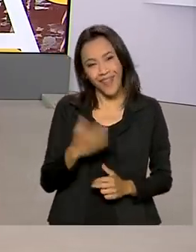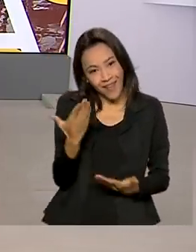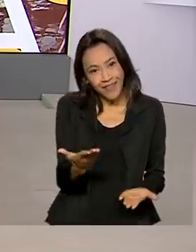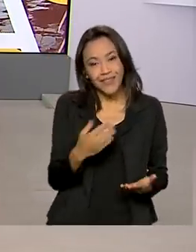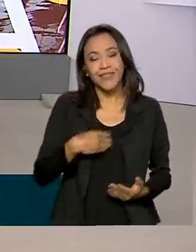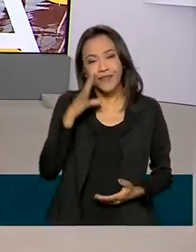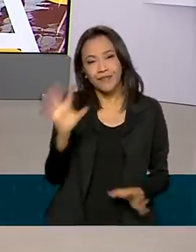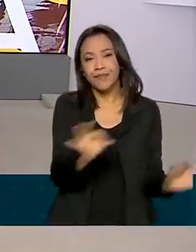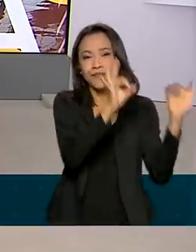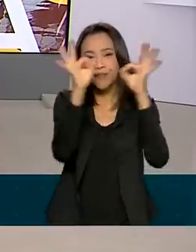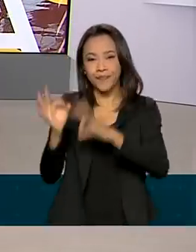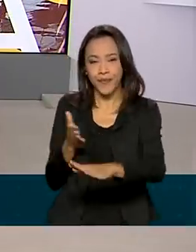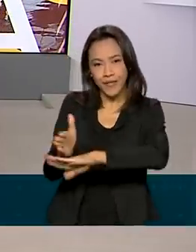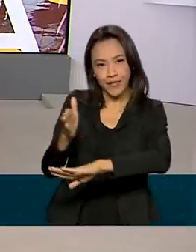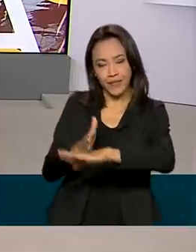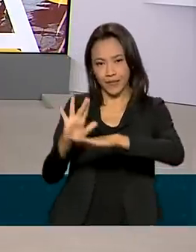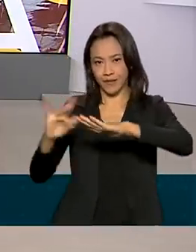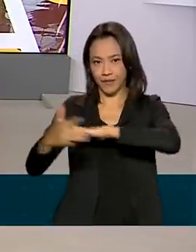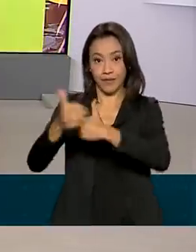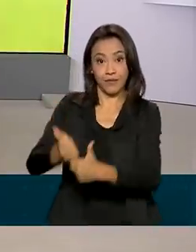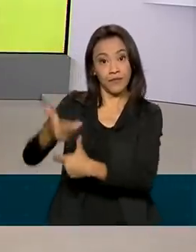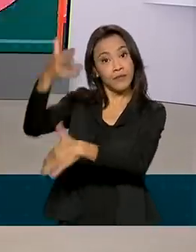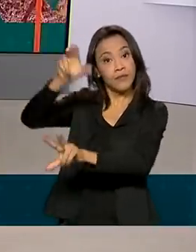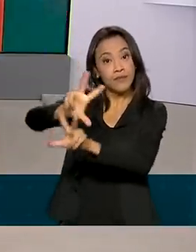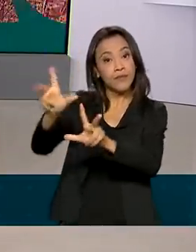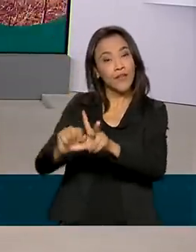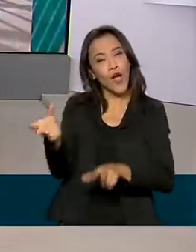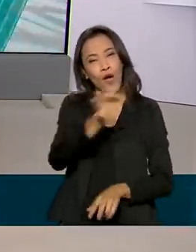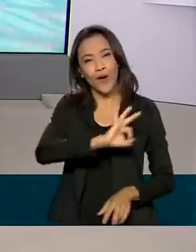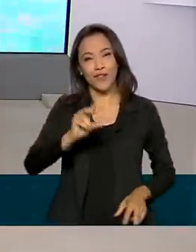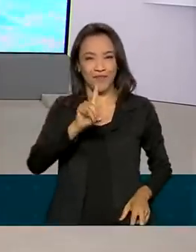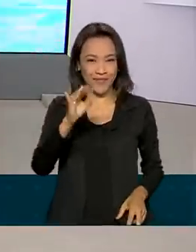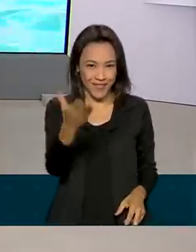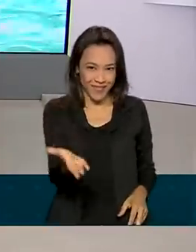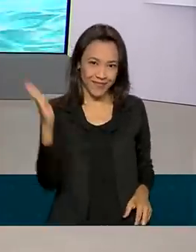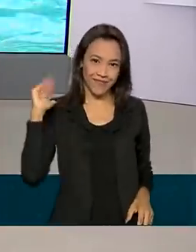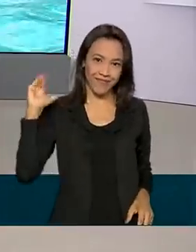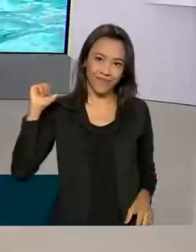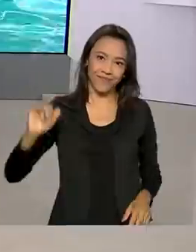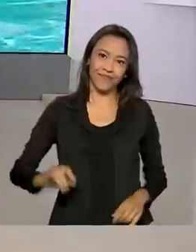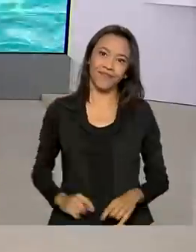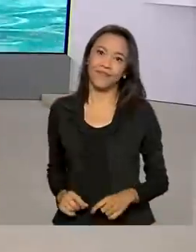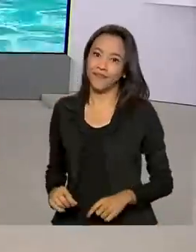reportagens de hoje, acesse as redes sociais da TV Brasil. Um ótimo dia para você. Tchau, tchau.